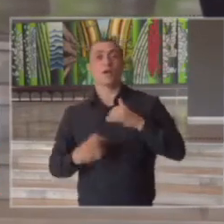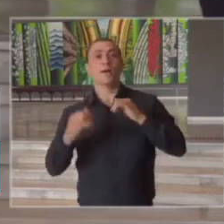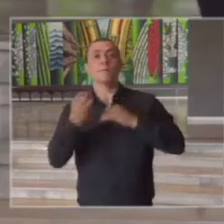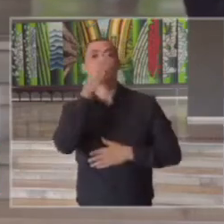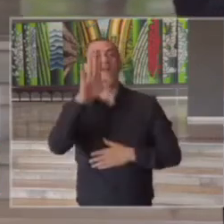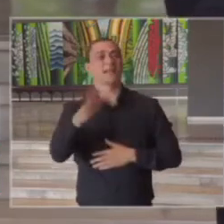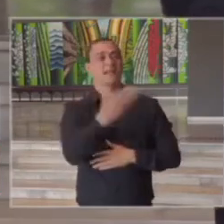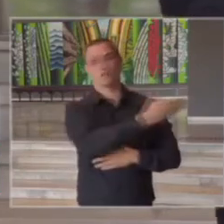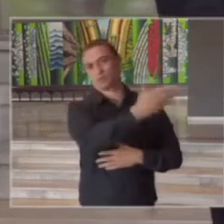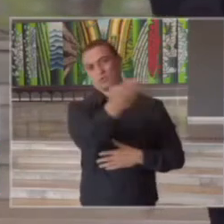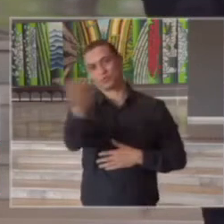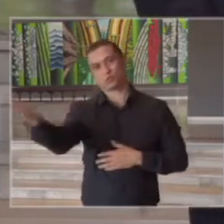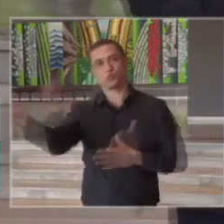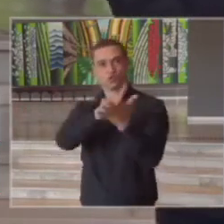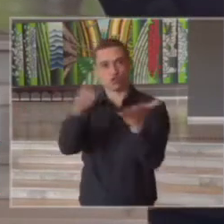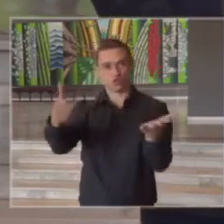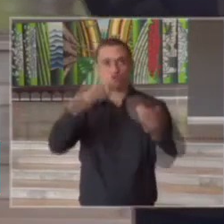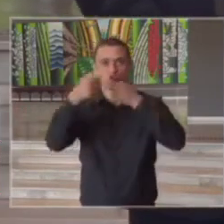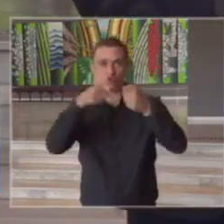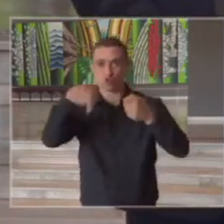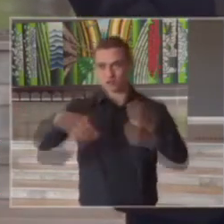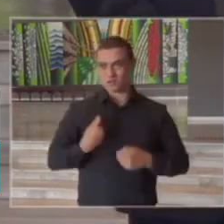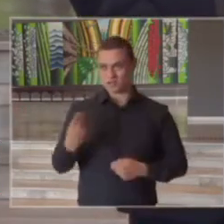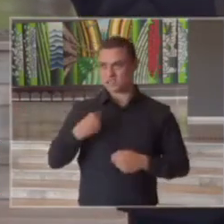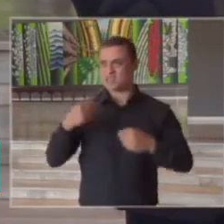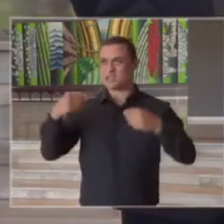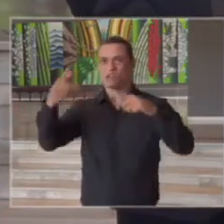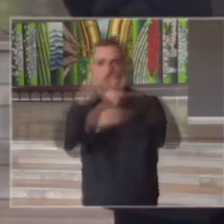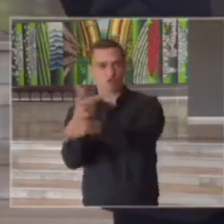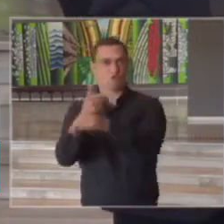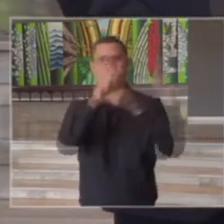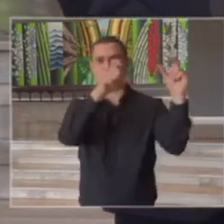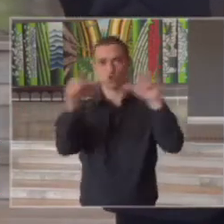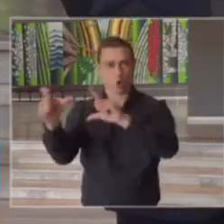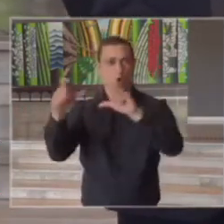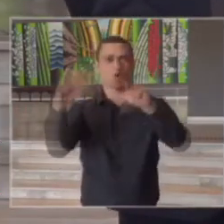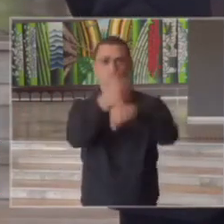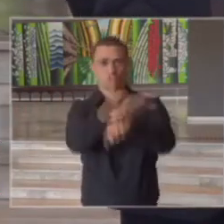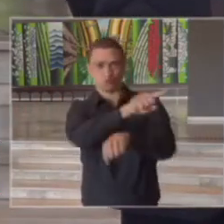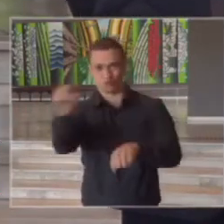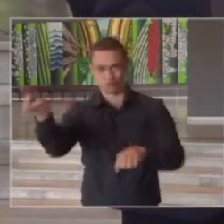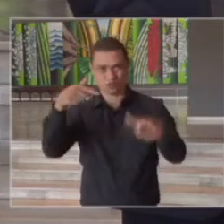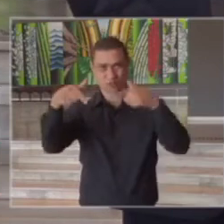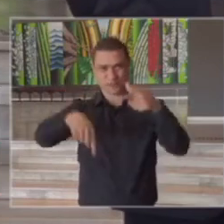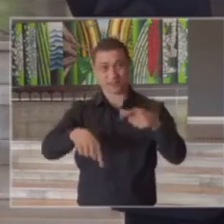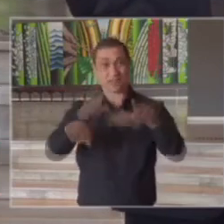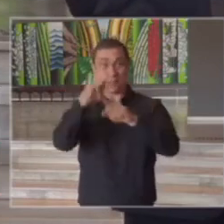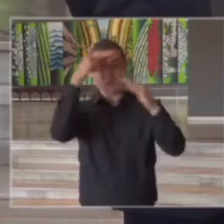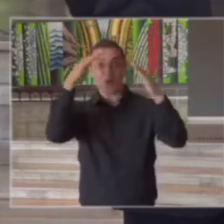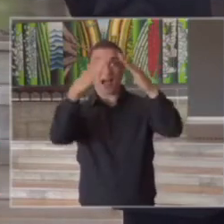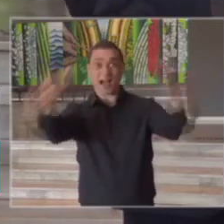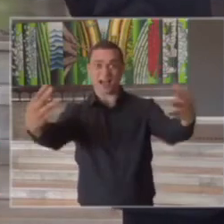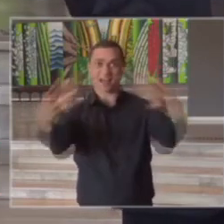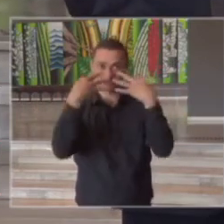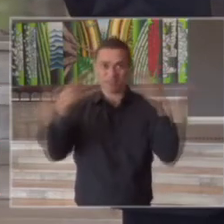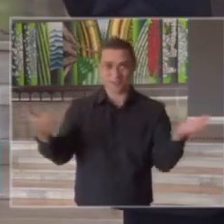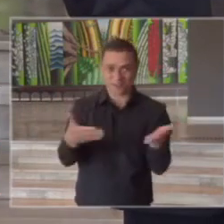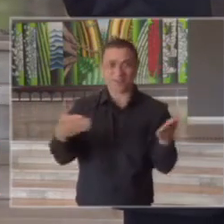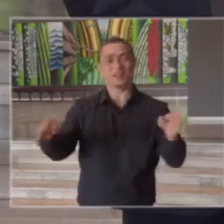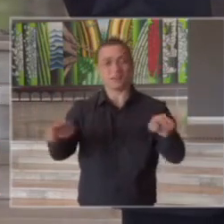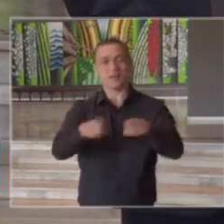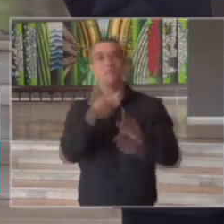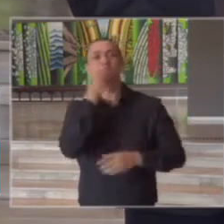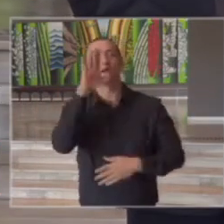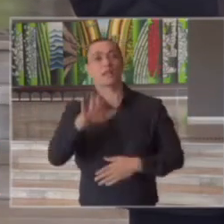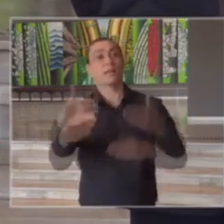boa tarde a todos os jornalistas que aqui estão técnicos cinegrafistas fotógrafos aos que estão em casa também nos acompanhando desejando que